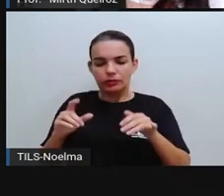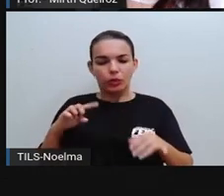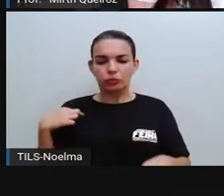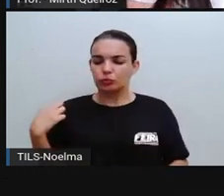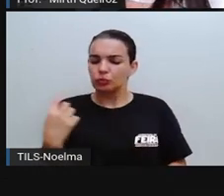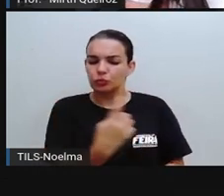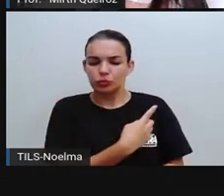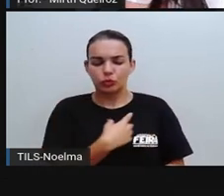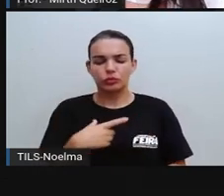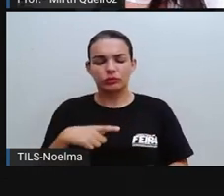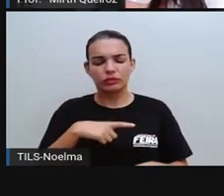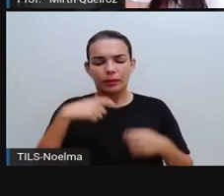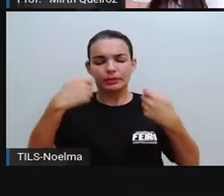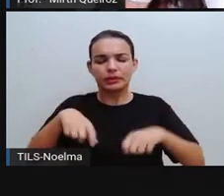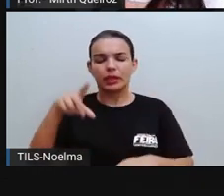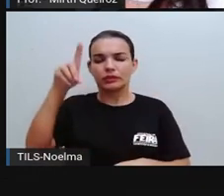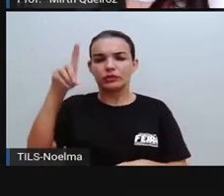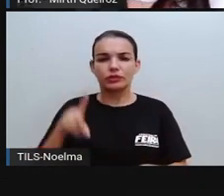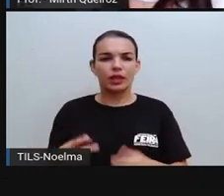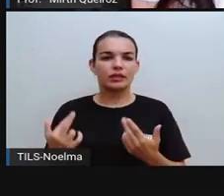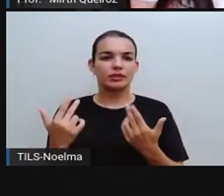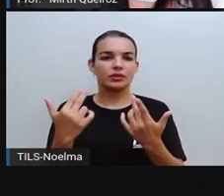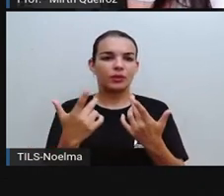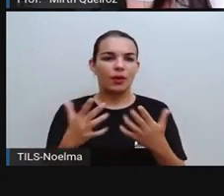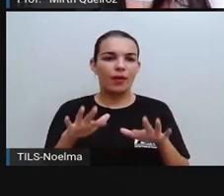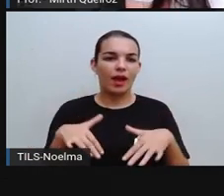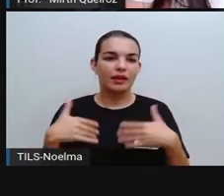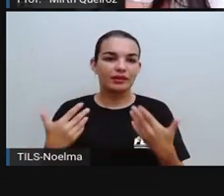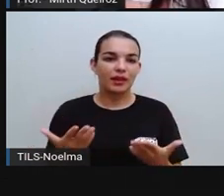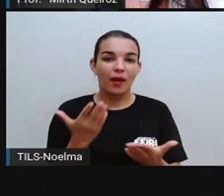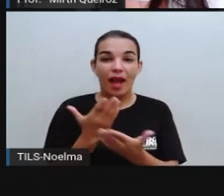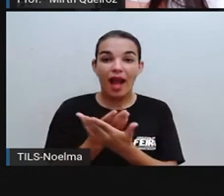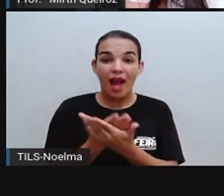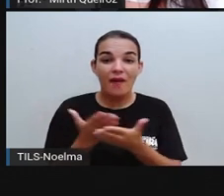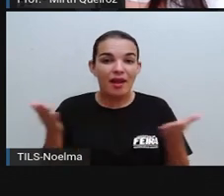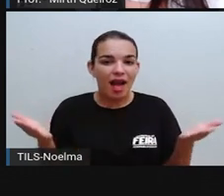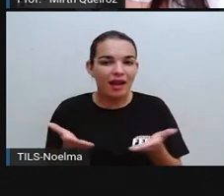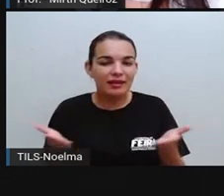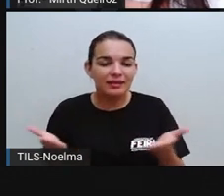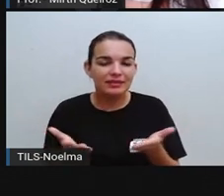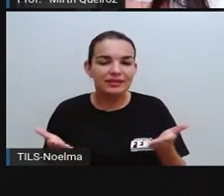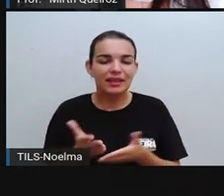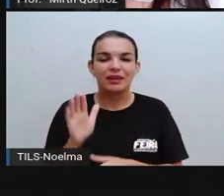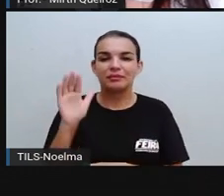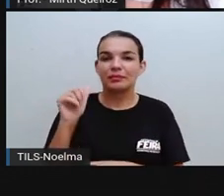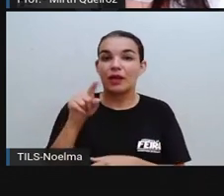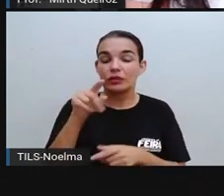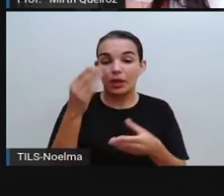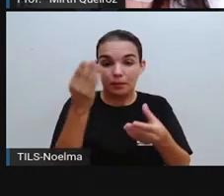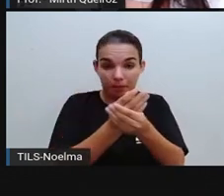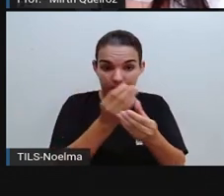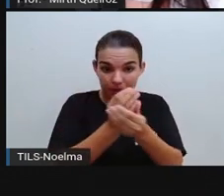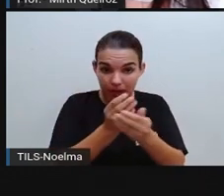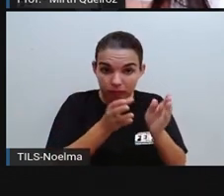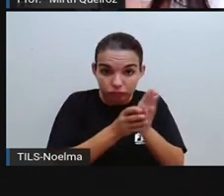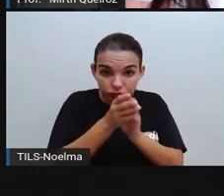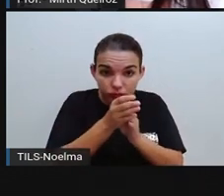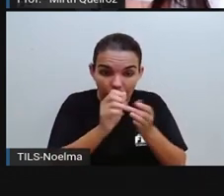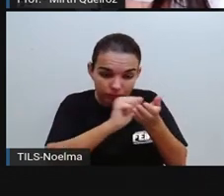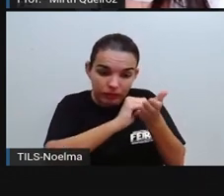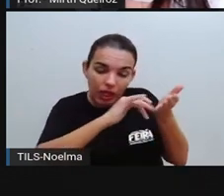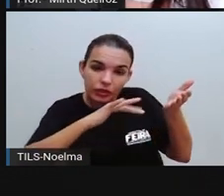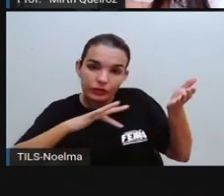mesmos direitos. Bom, gente, a nossa aula, ela vai ficando por aqui, pegue lá o seu percurso pedagógico,